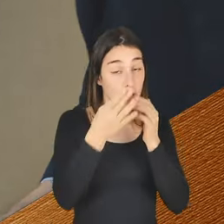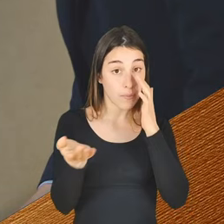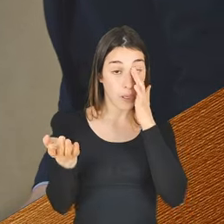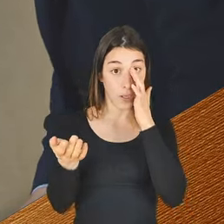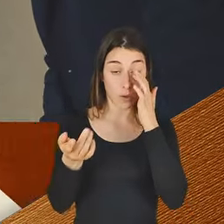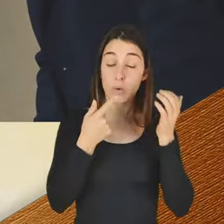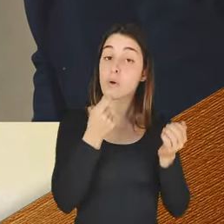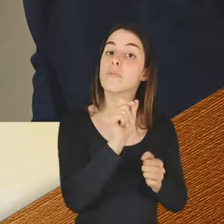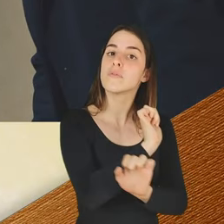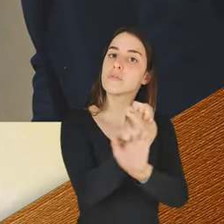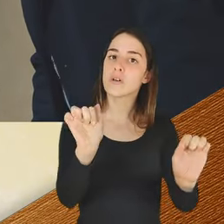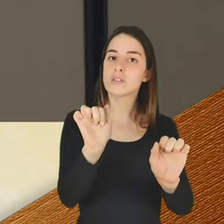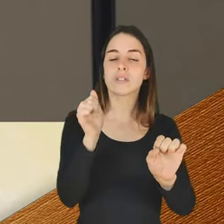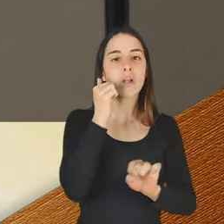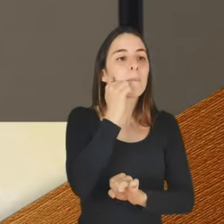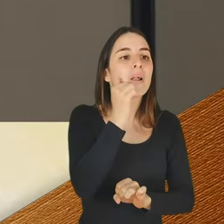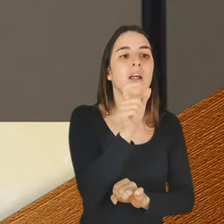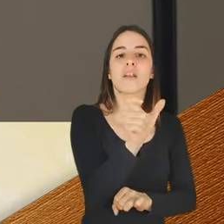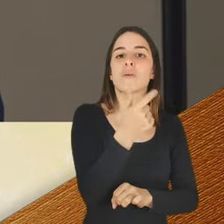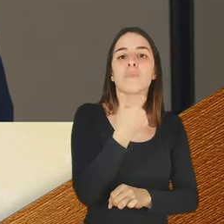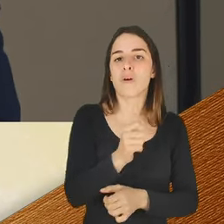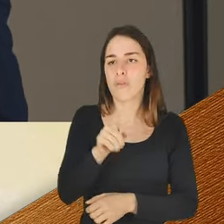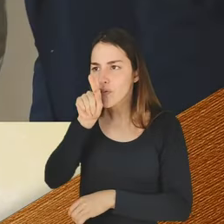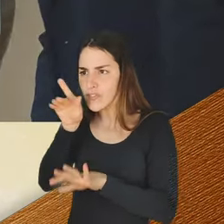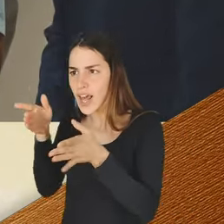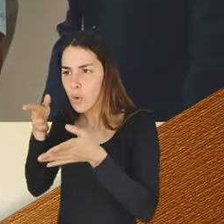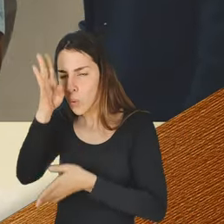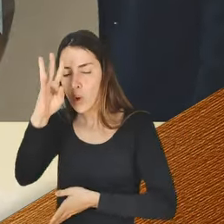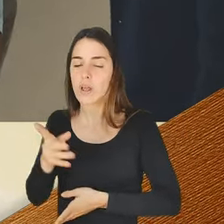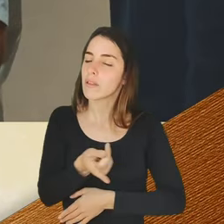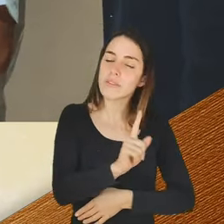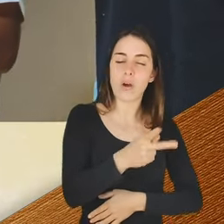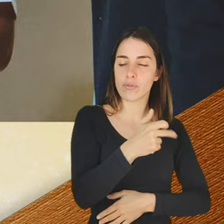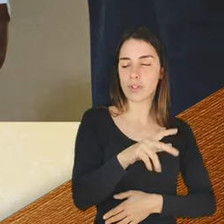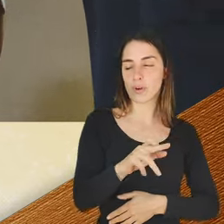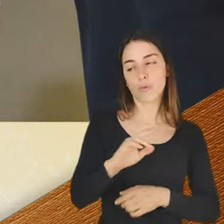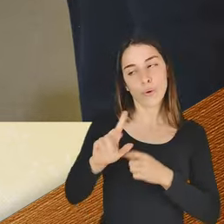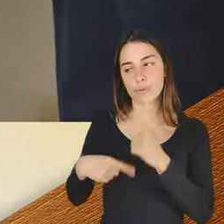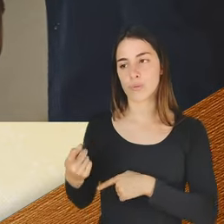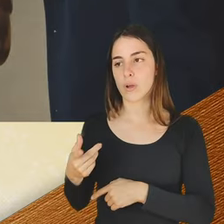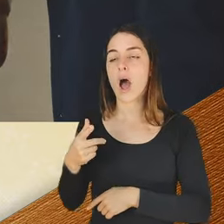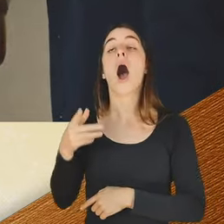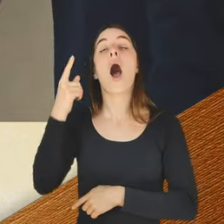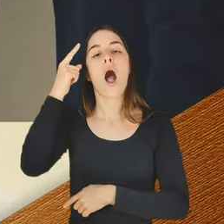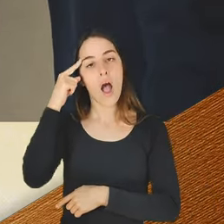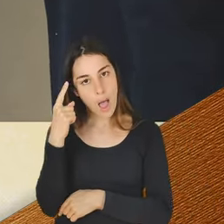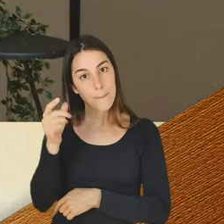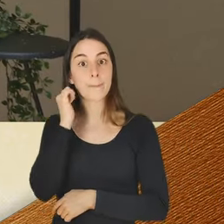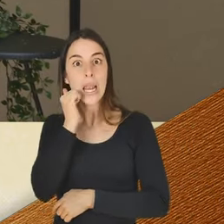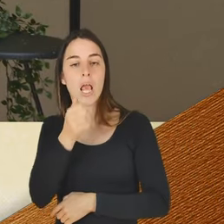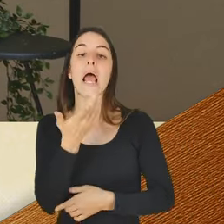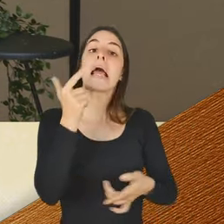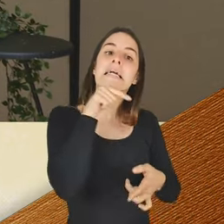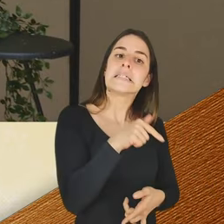o nome que acabaram de usar é homofóbico. Frango? O outro, Vítor, sabes perfeitamente que era o outro. Oh, Joana, mas quer dizer, esta receita faz parte das